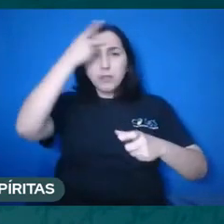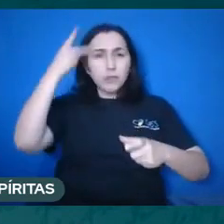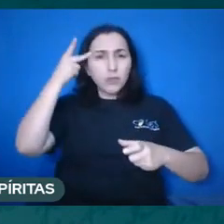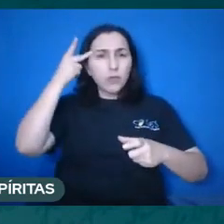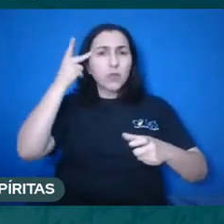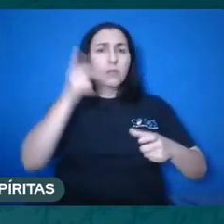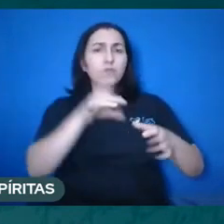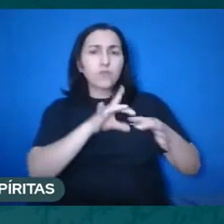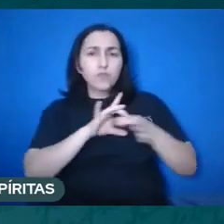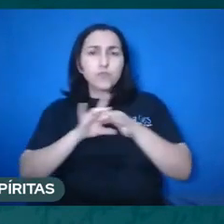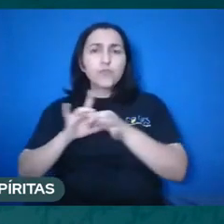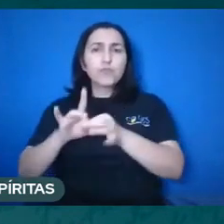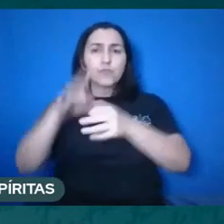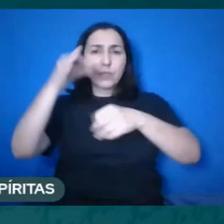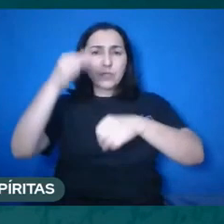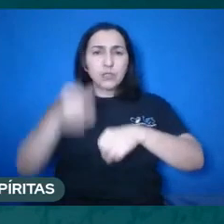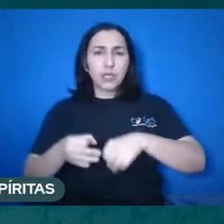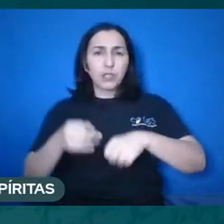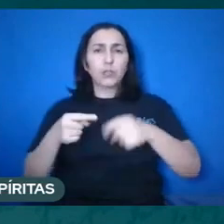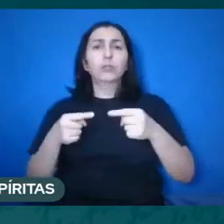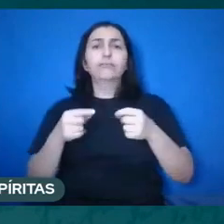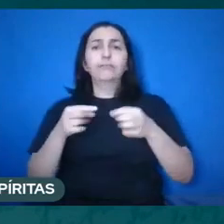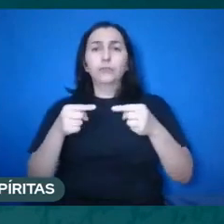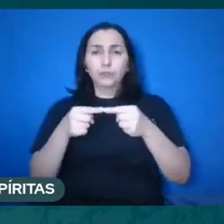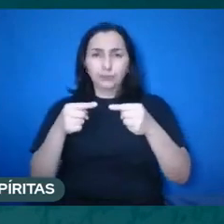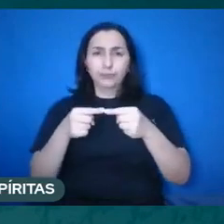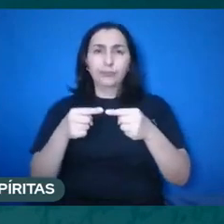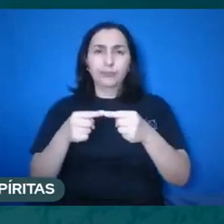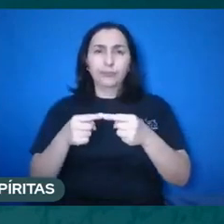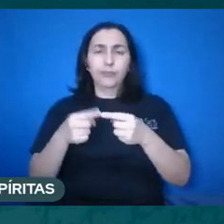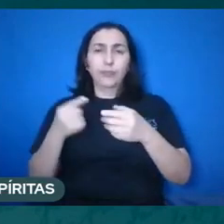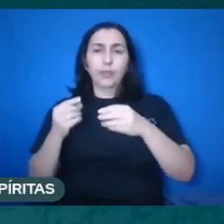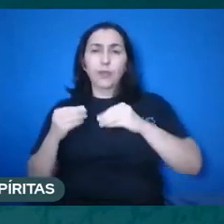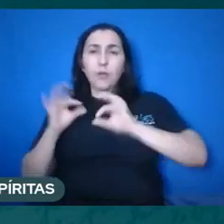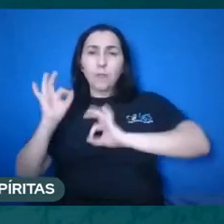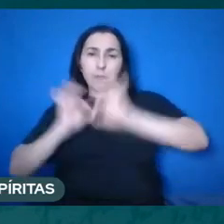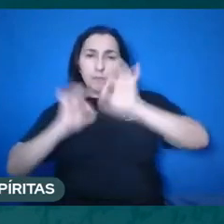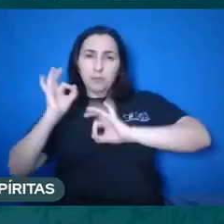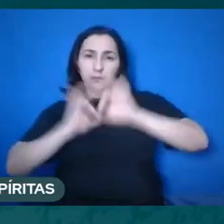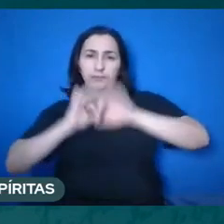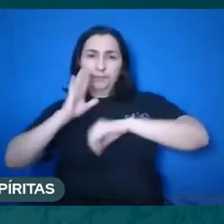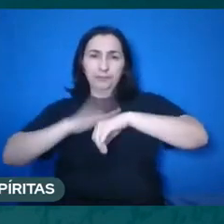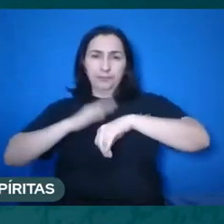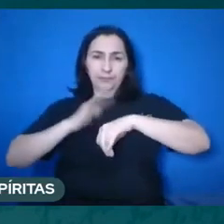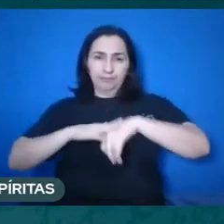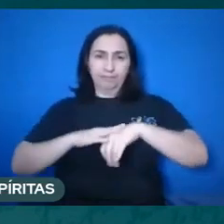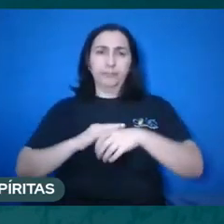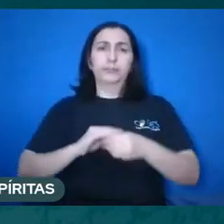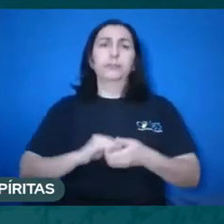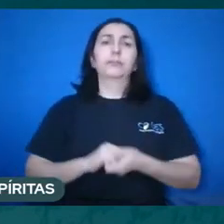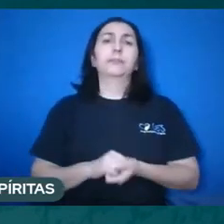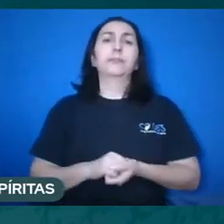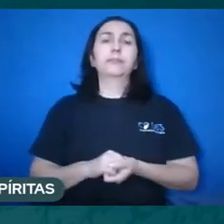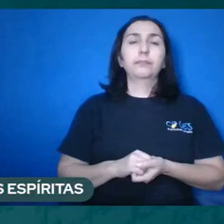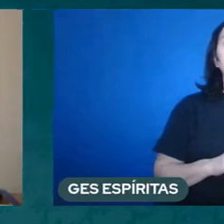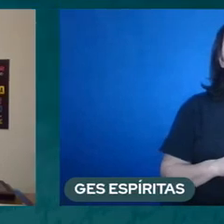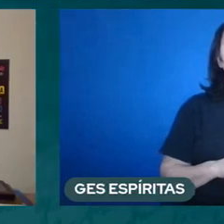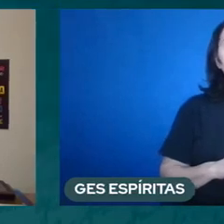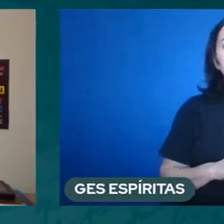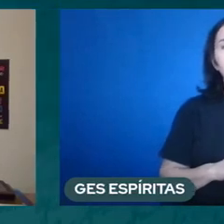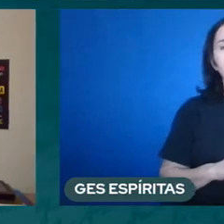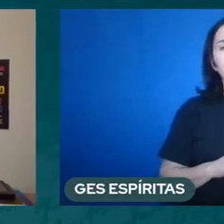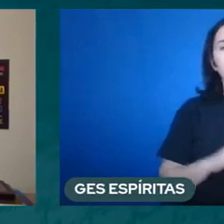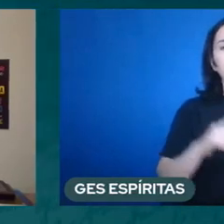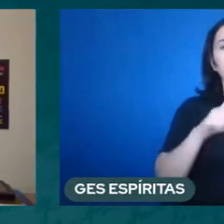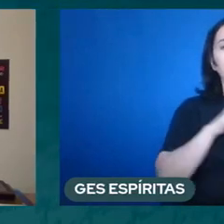dúvida nenhuma. excelente panorama Simão muito bom e a gente caminhando aqui para o último